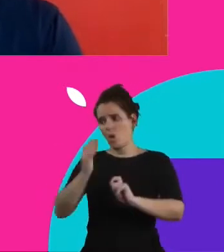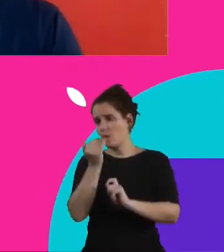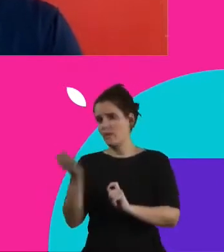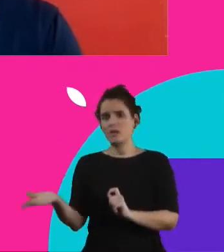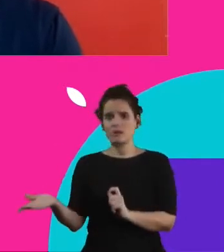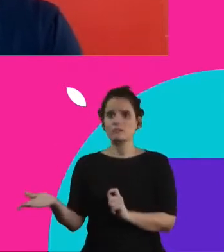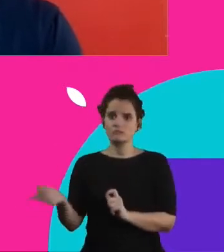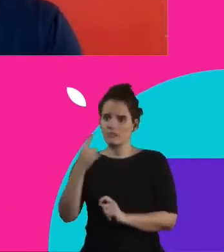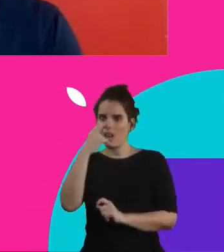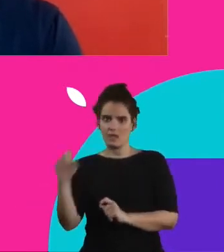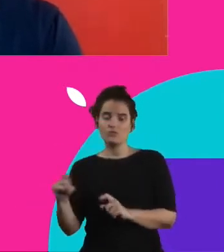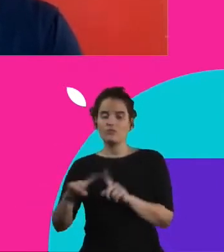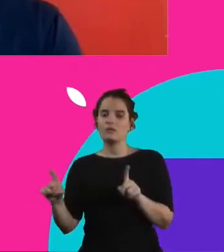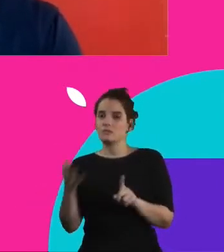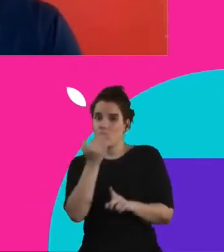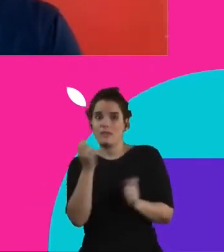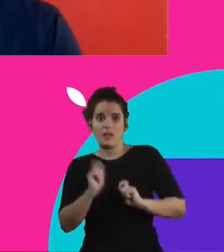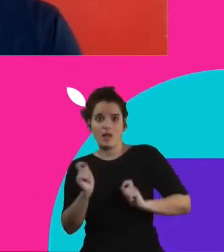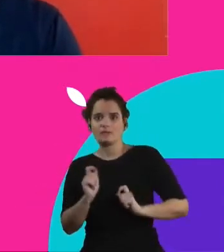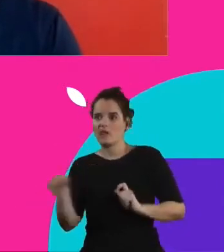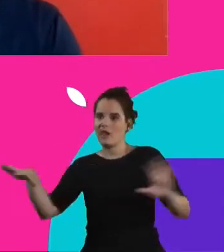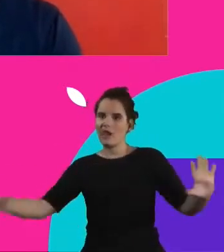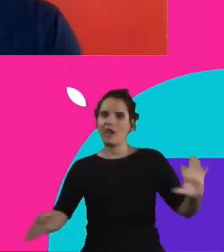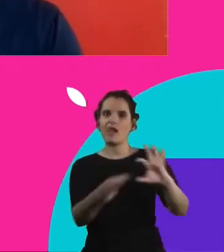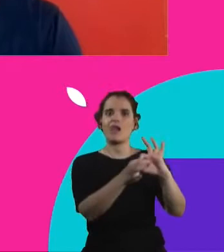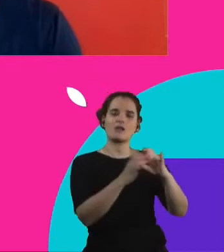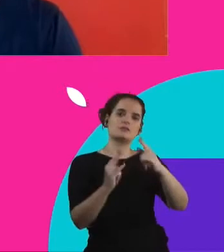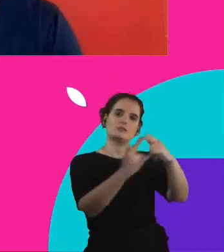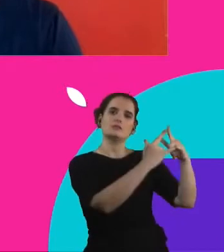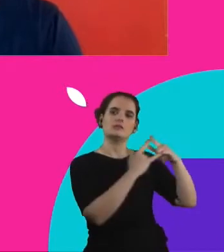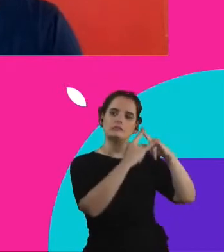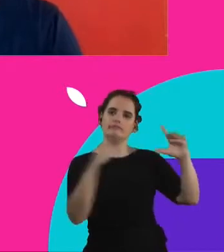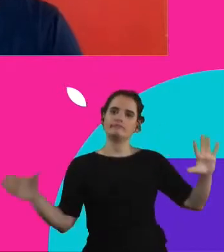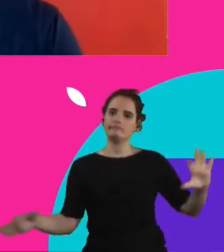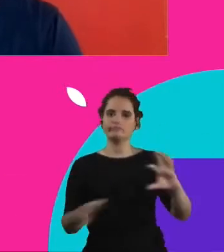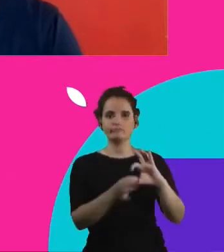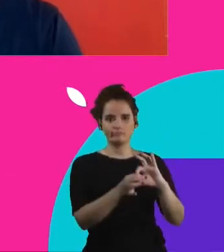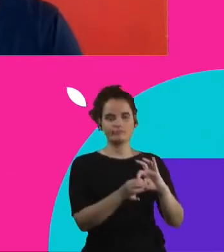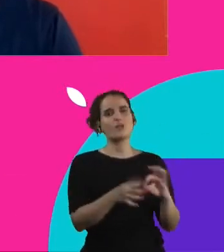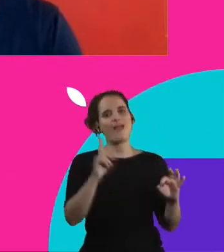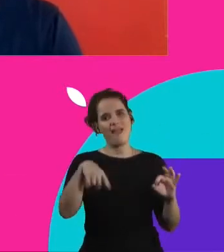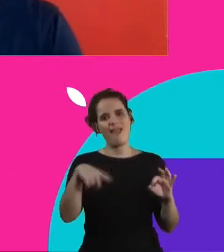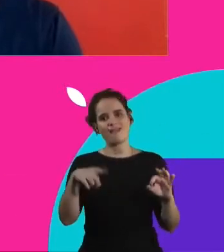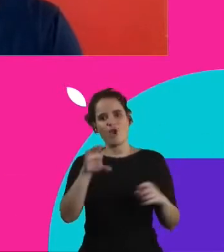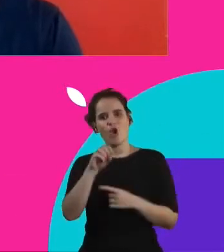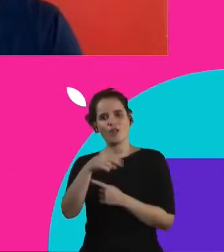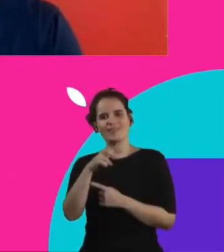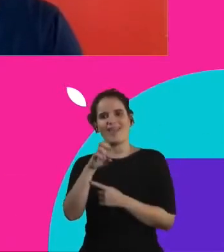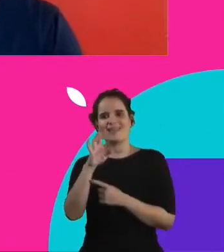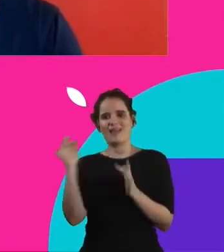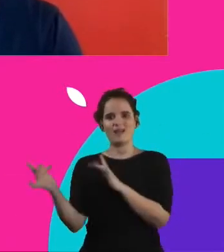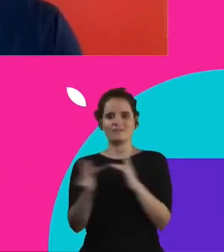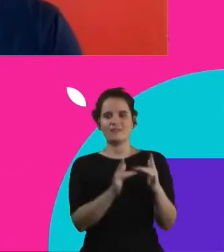e a gente conecta aí esses alimentos com organizações da sociedade civil. Então a nossa ideia é, realmente, é uma iniciativa que não